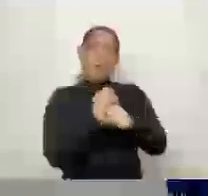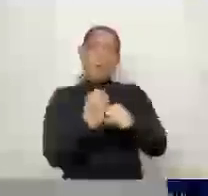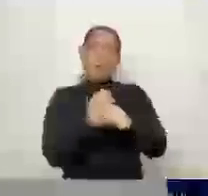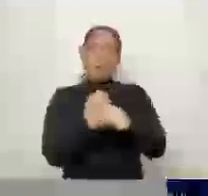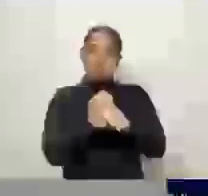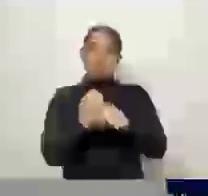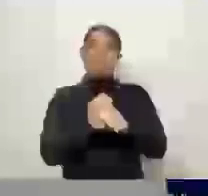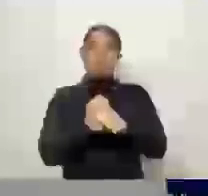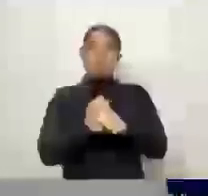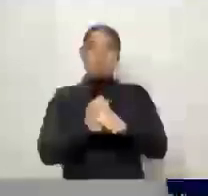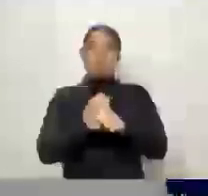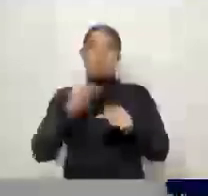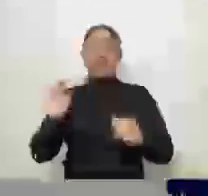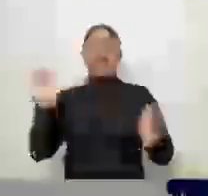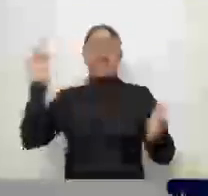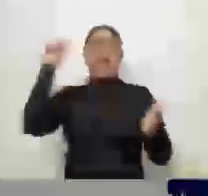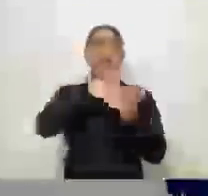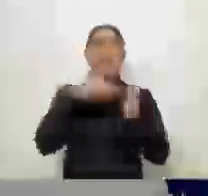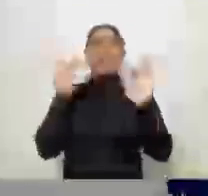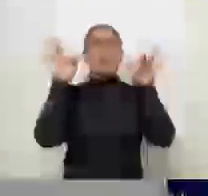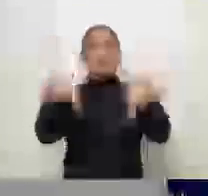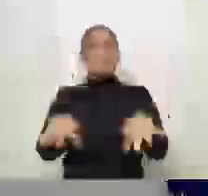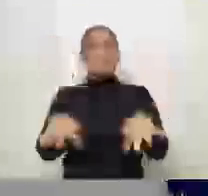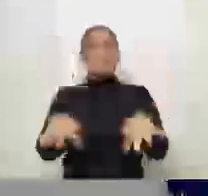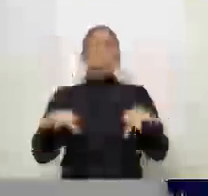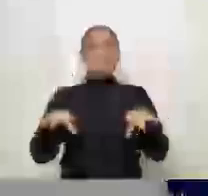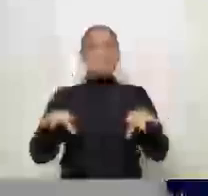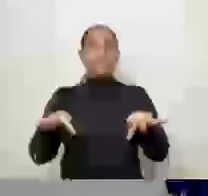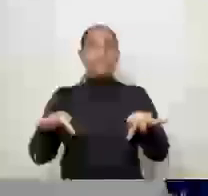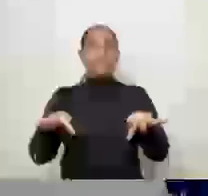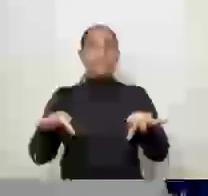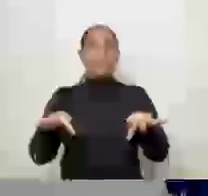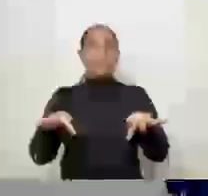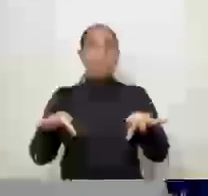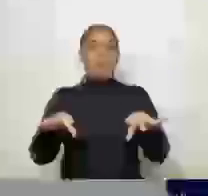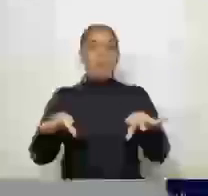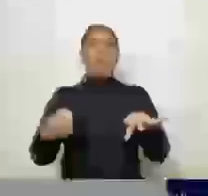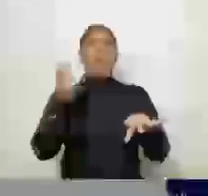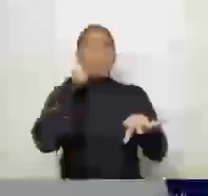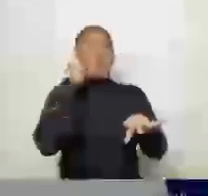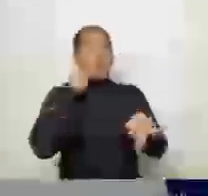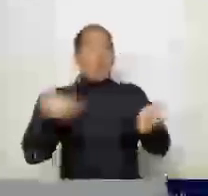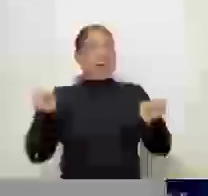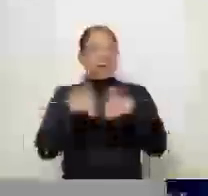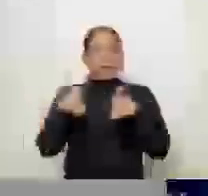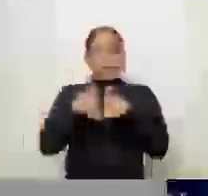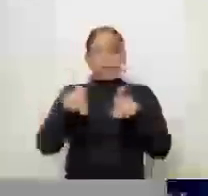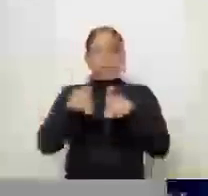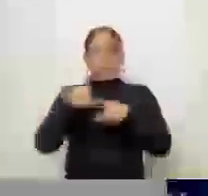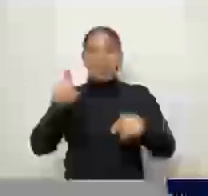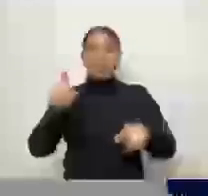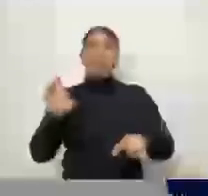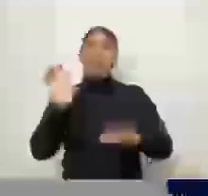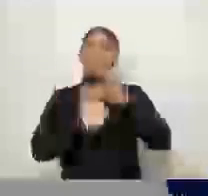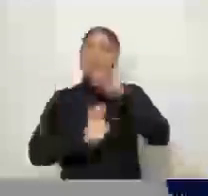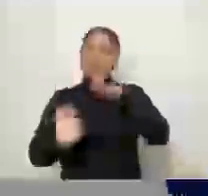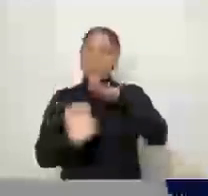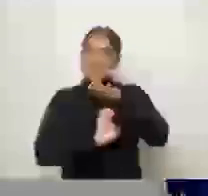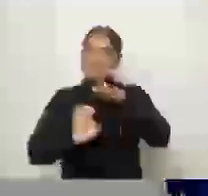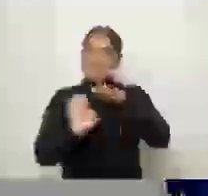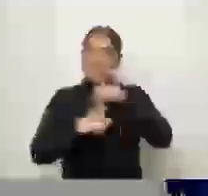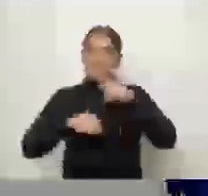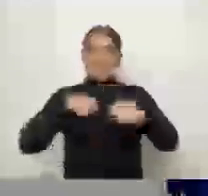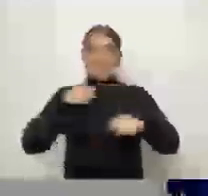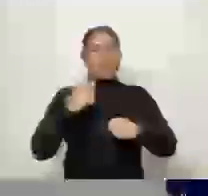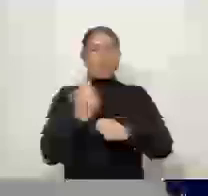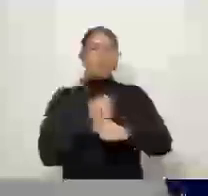das licitações, fiscalizar as empresas que estão acontecendo, até que essa obra possa ser entregue para os munícipes da